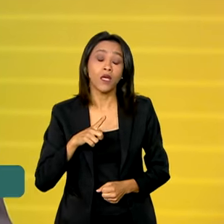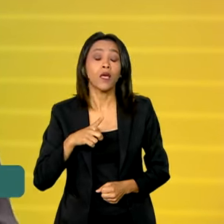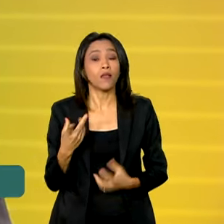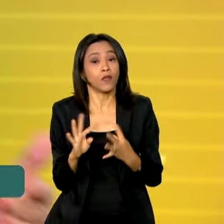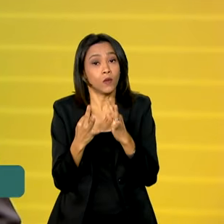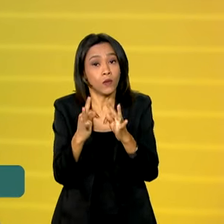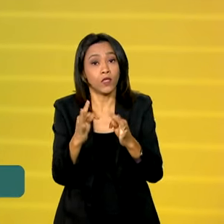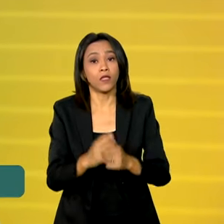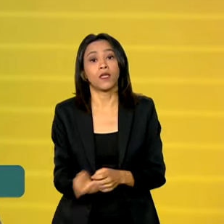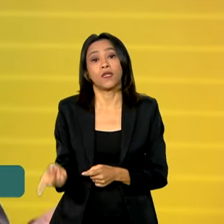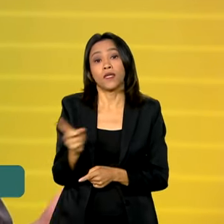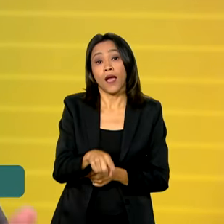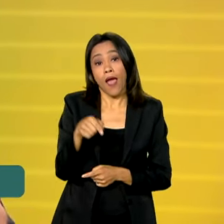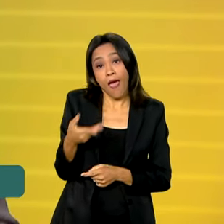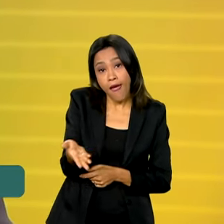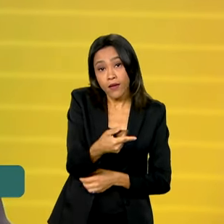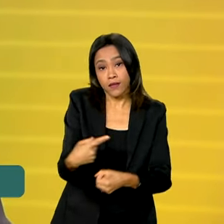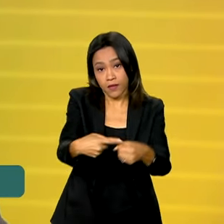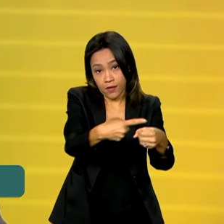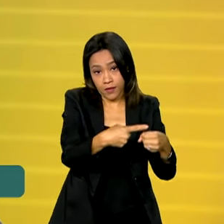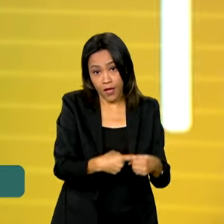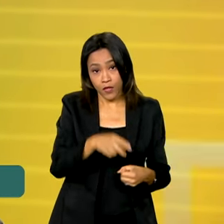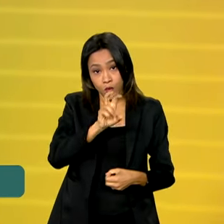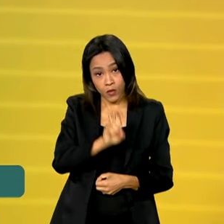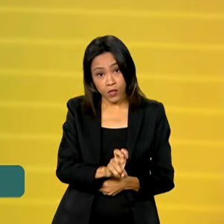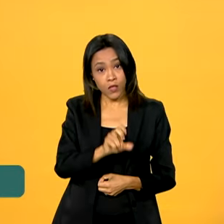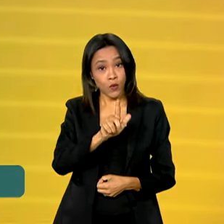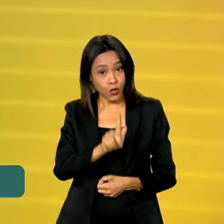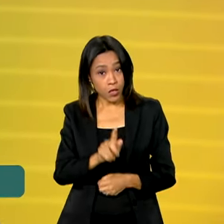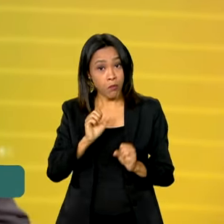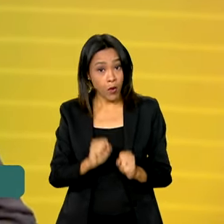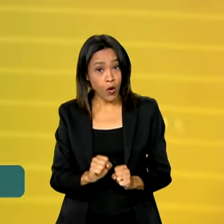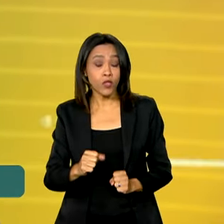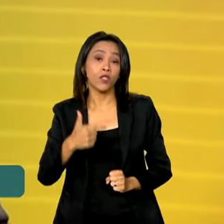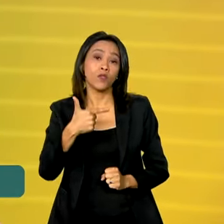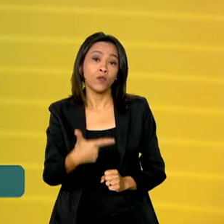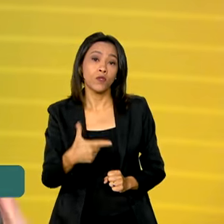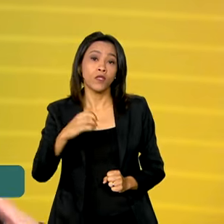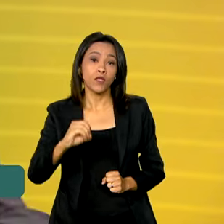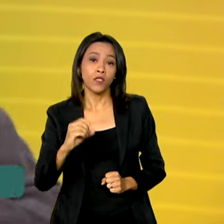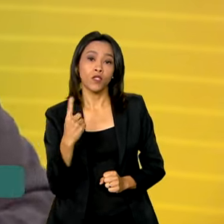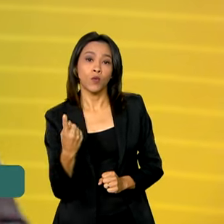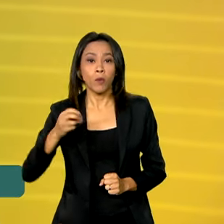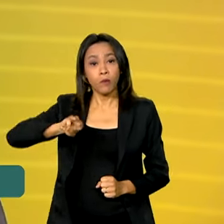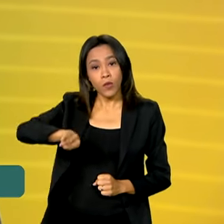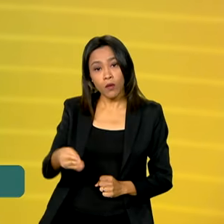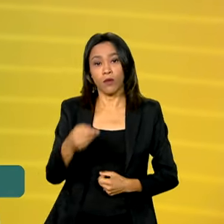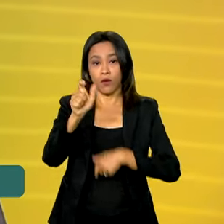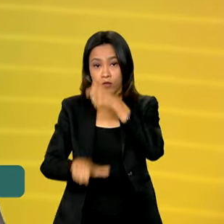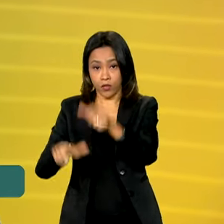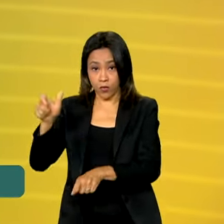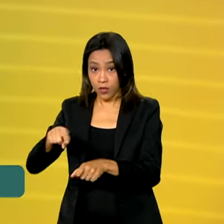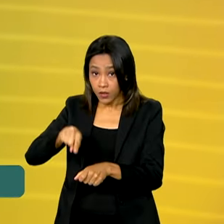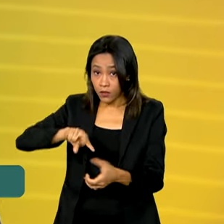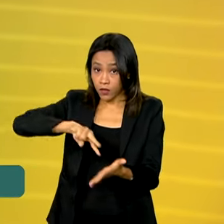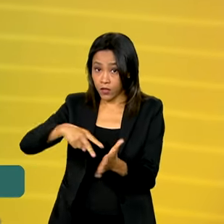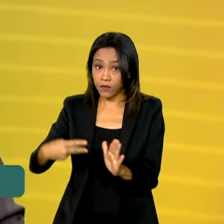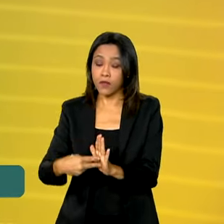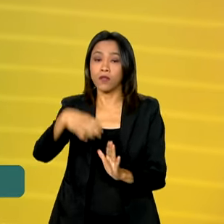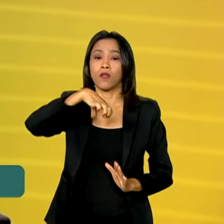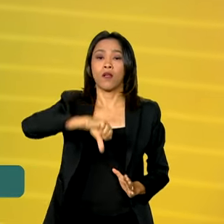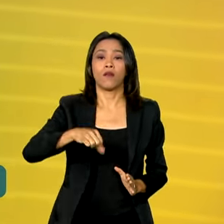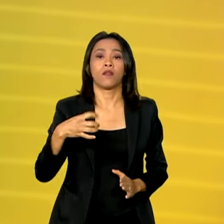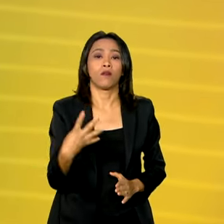essa última leva de cidades, o Sinal 5G pode chegar a 201 milhões de pessoas, o que representa um pouco mais de 94